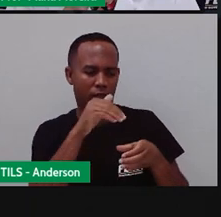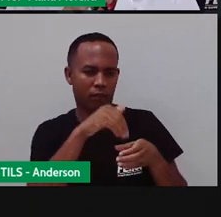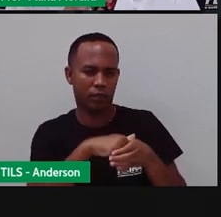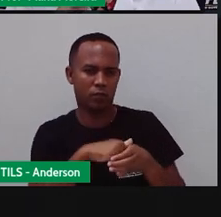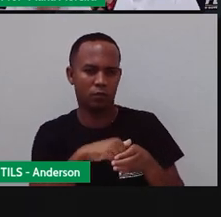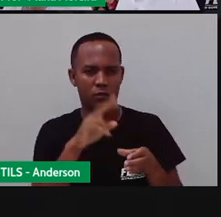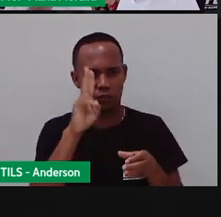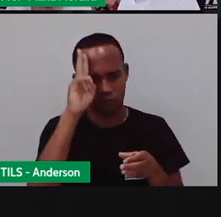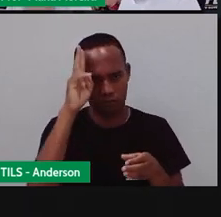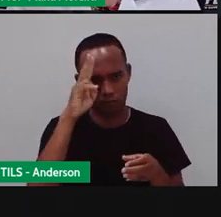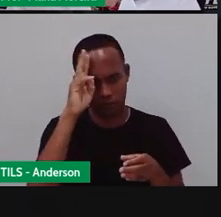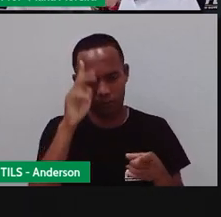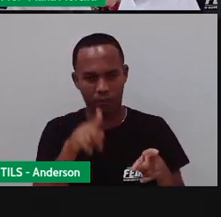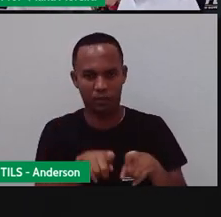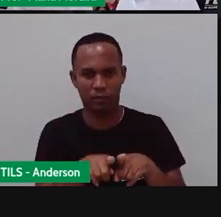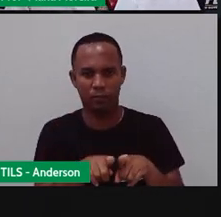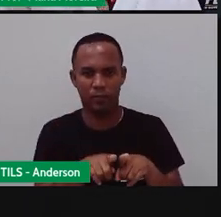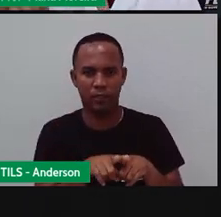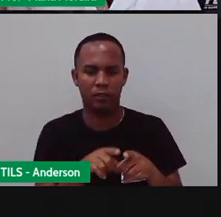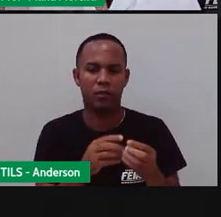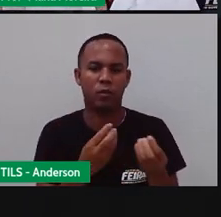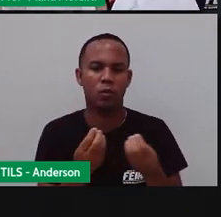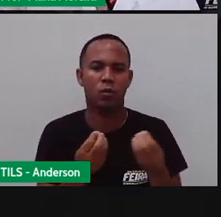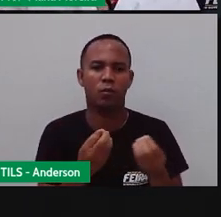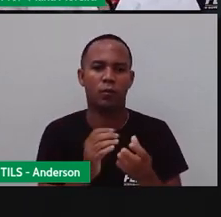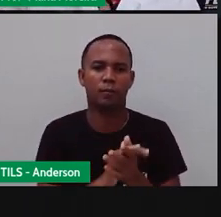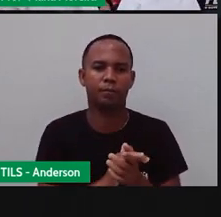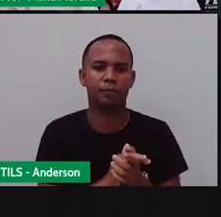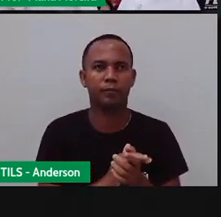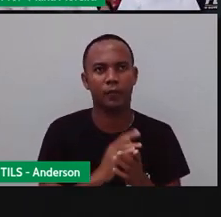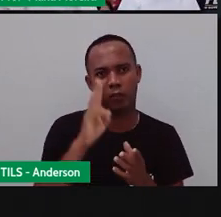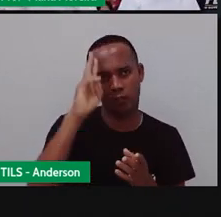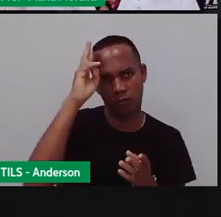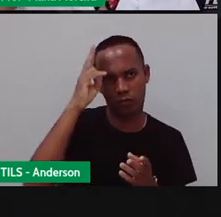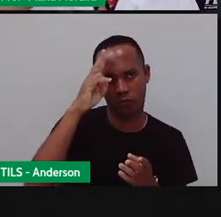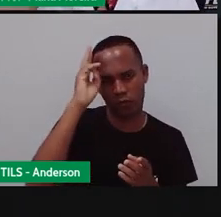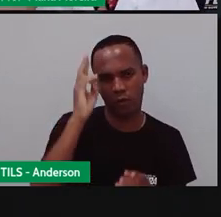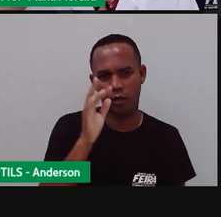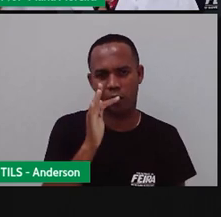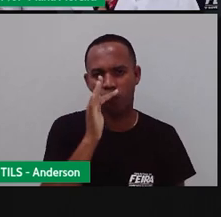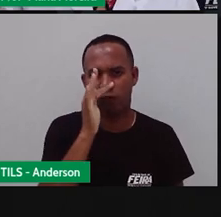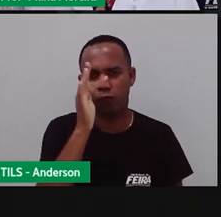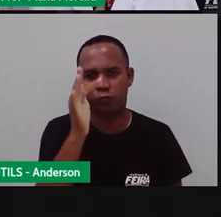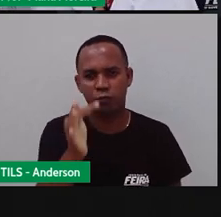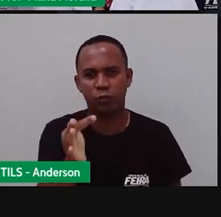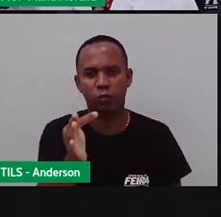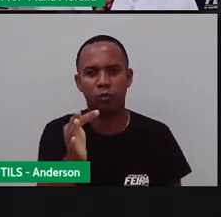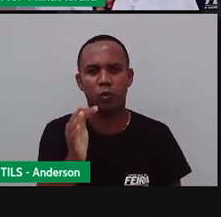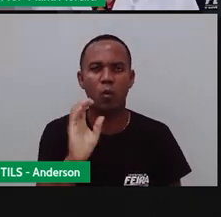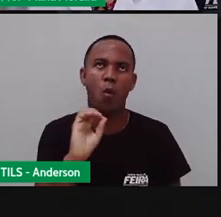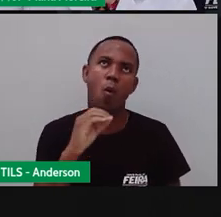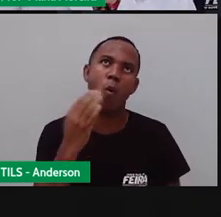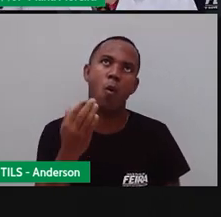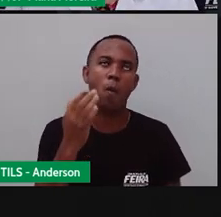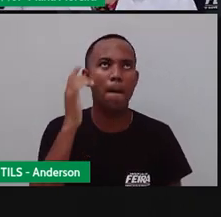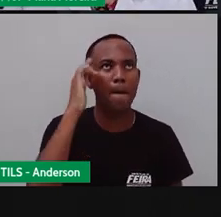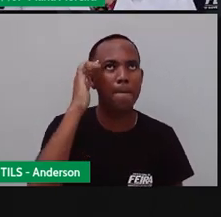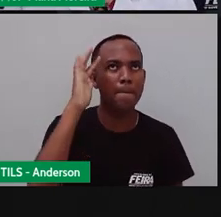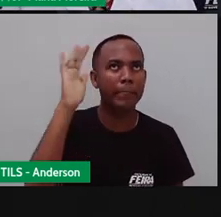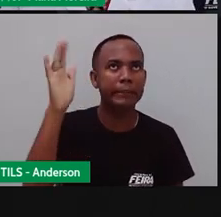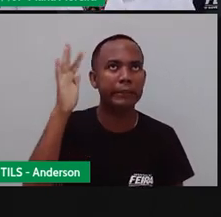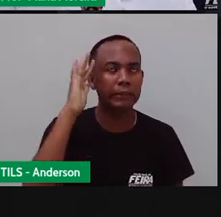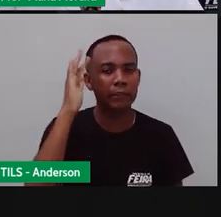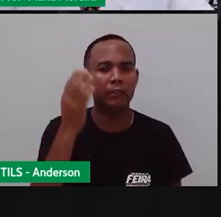história. Naquele tempo, olha, se a história for acontecer no futuro, a gente acaba se imaginando no